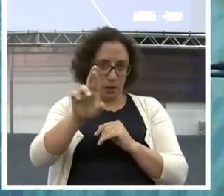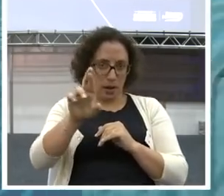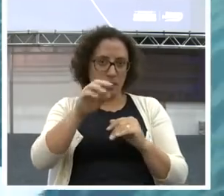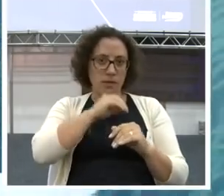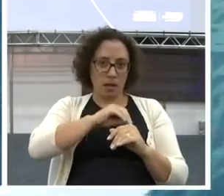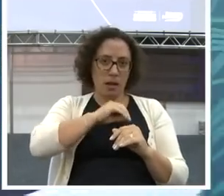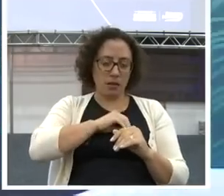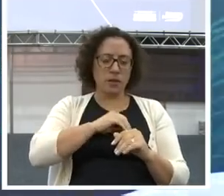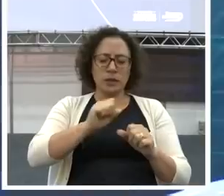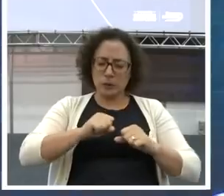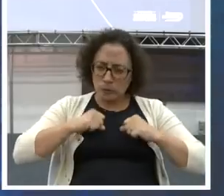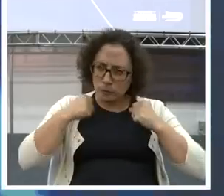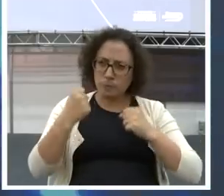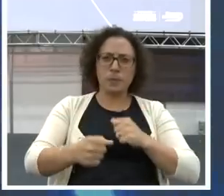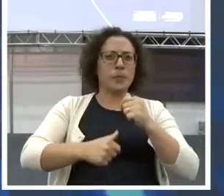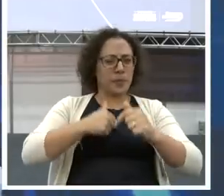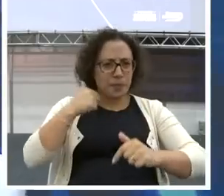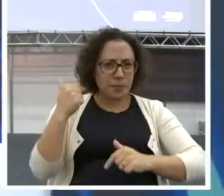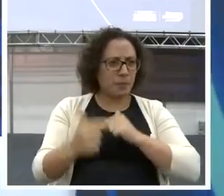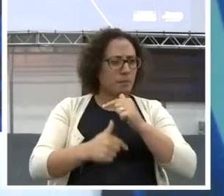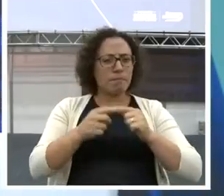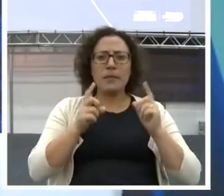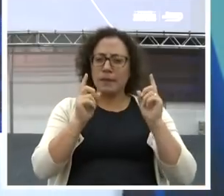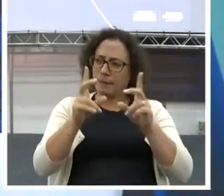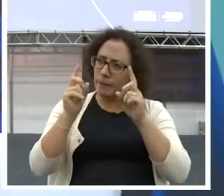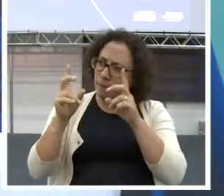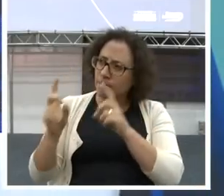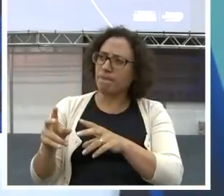aquilo. Está empreendendo. Vendendo.